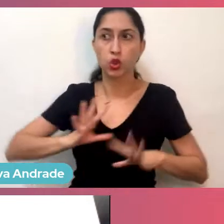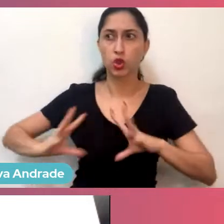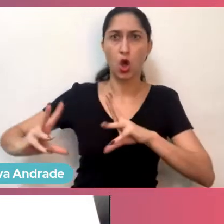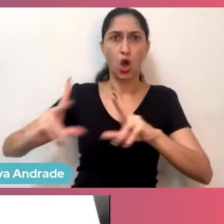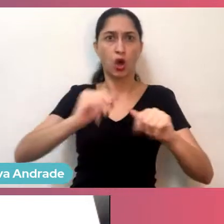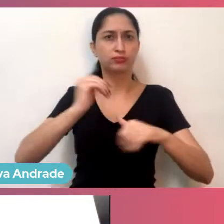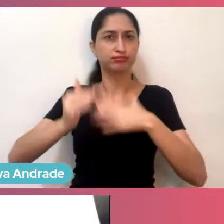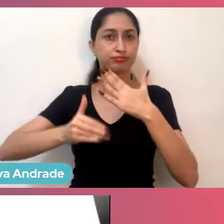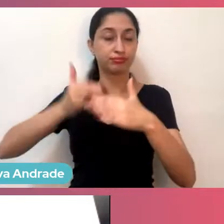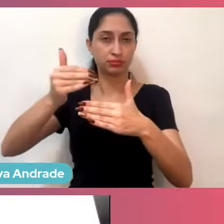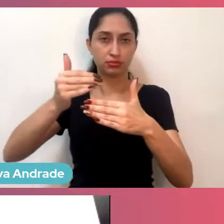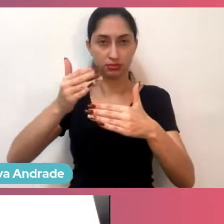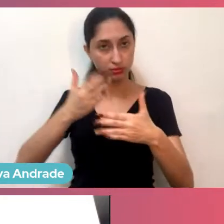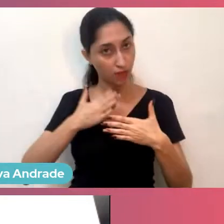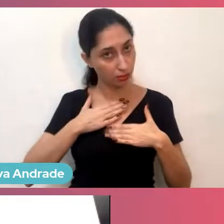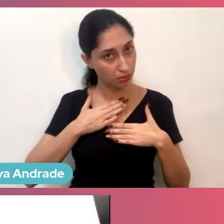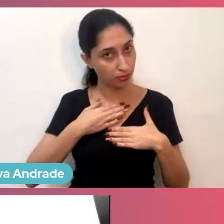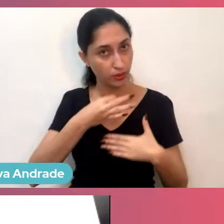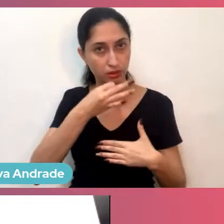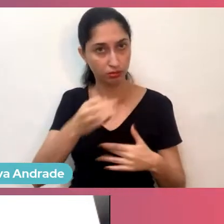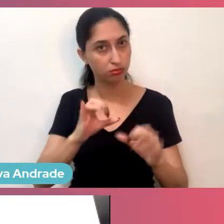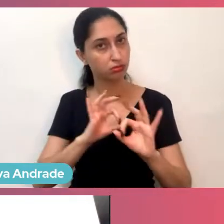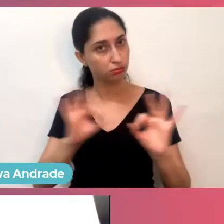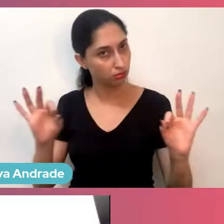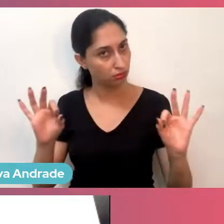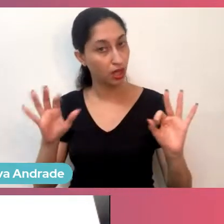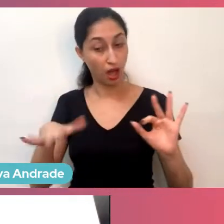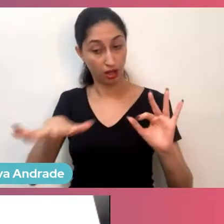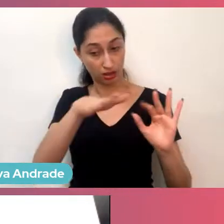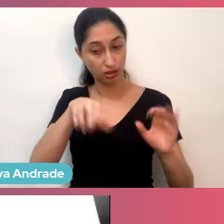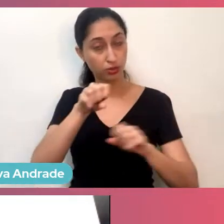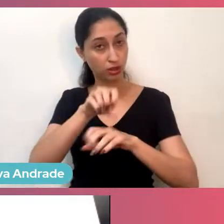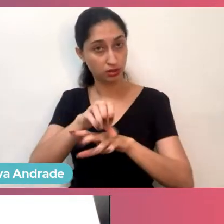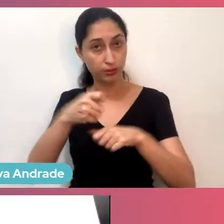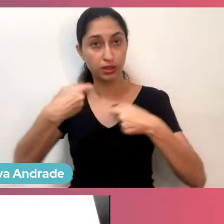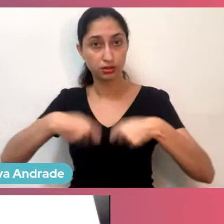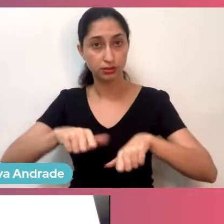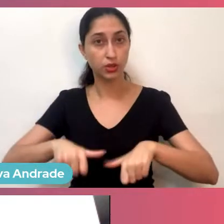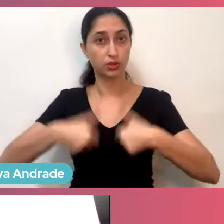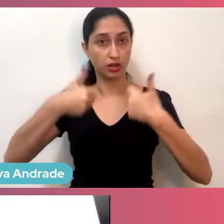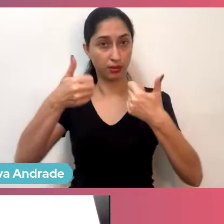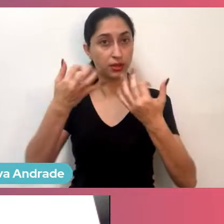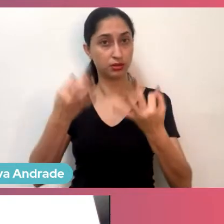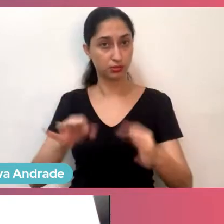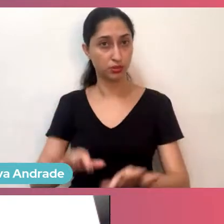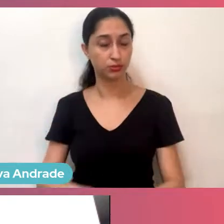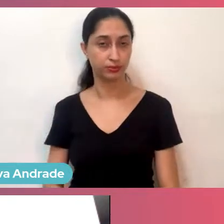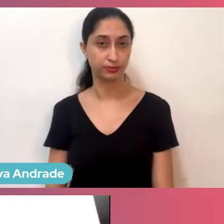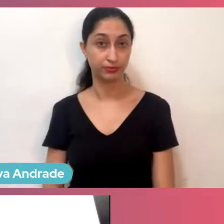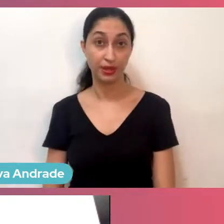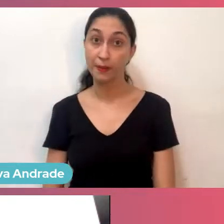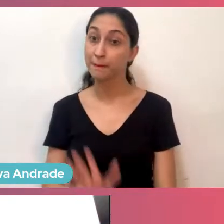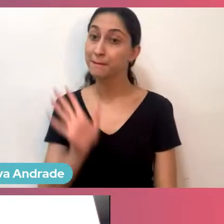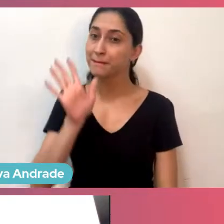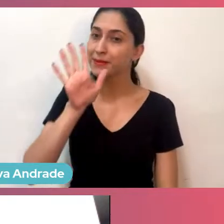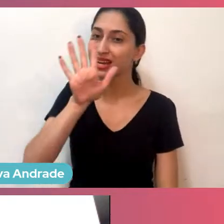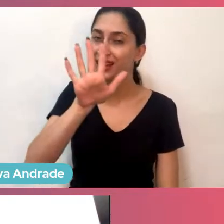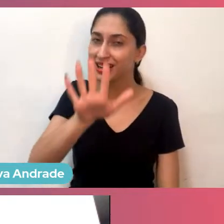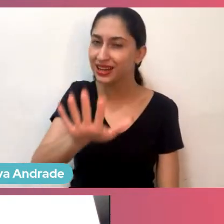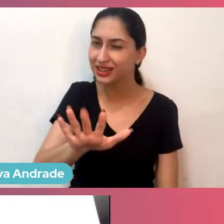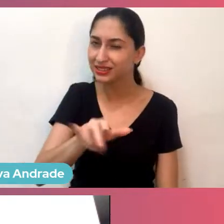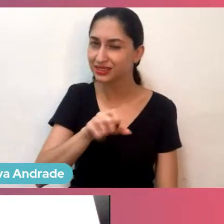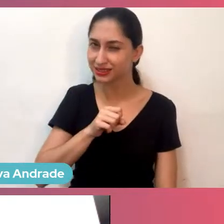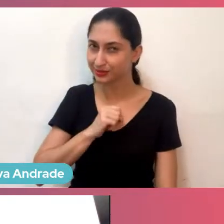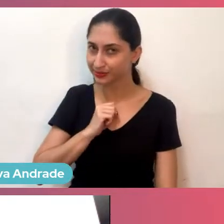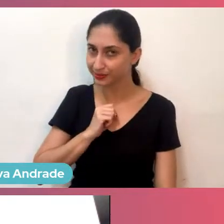isso é a coisa mais relevante do tempo que o mercado da educação deveria estar querendo resolver. mas, quando você está falando,